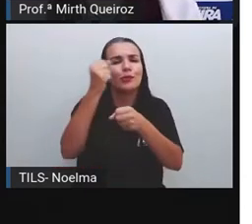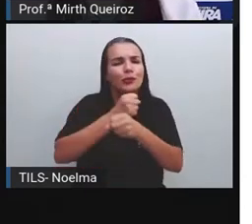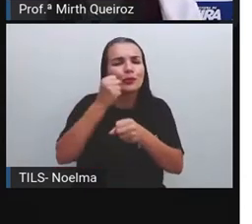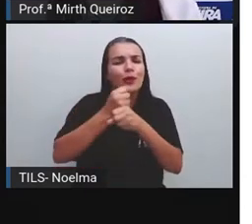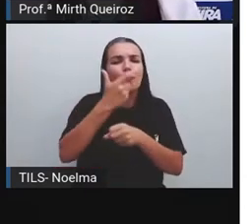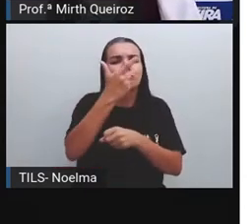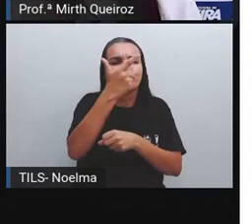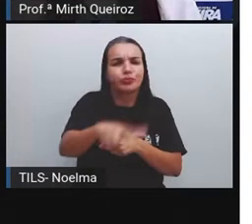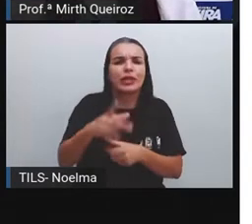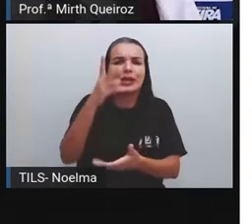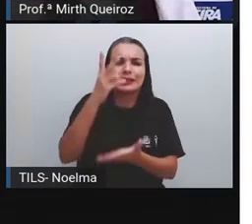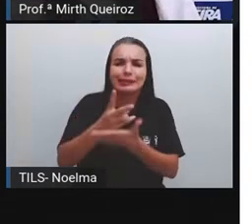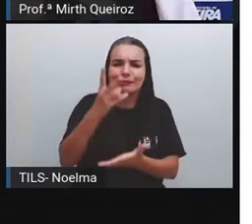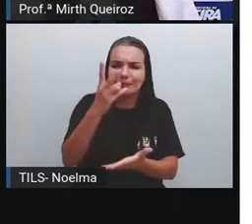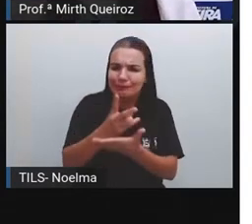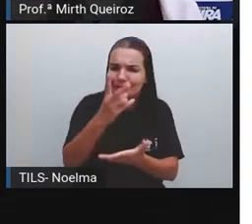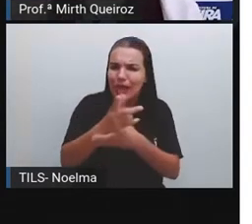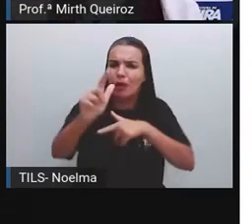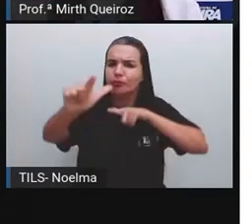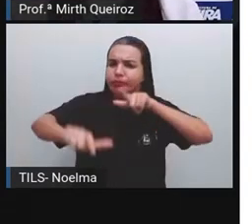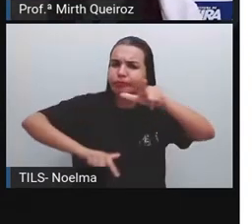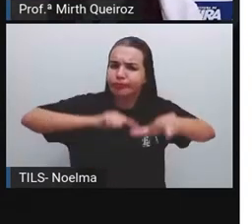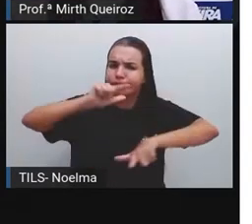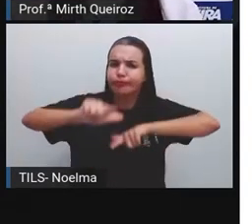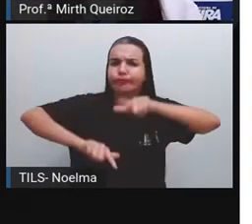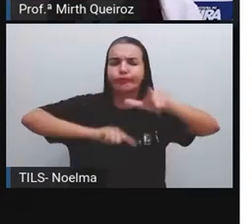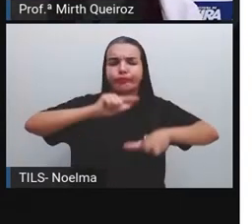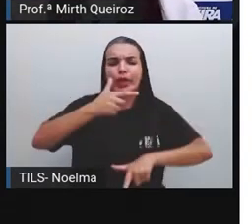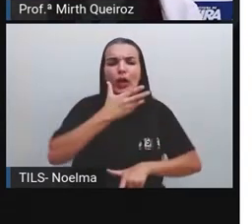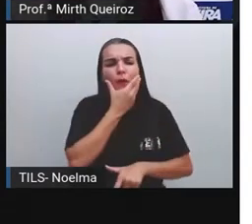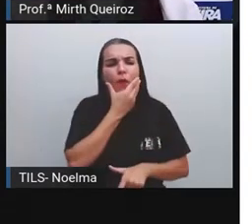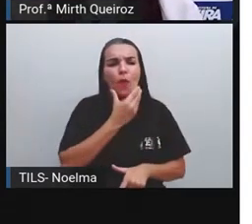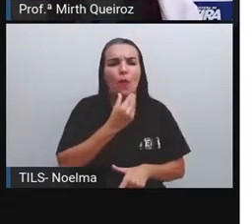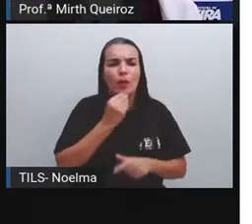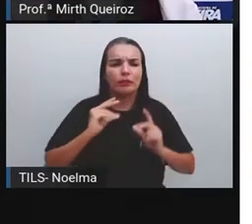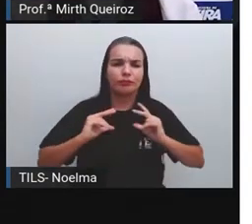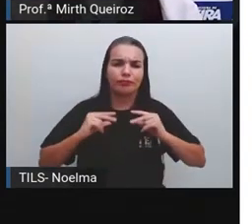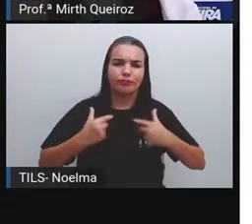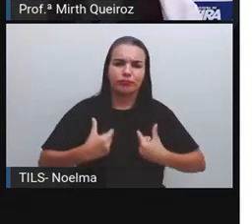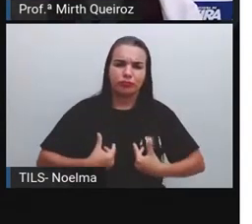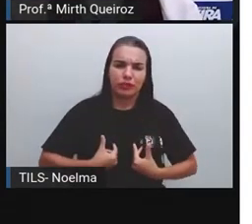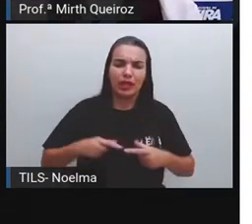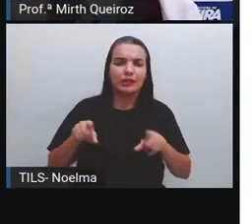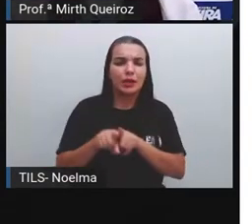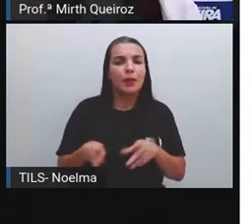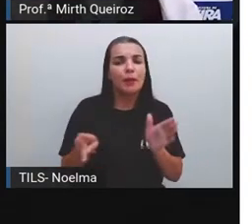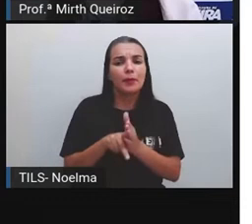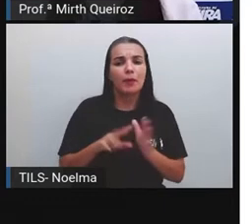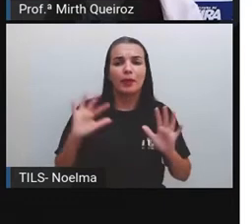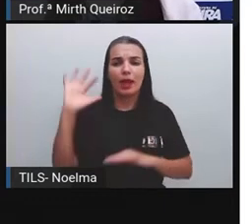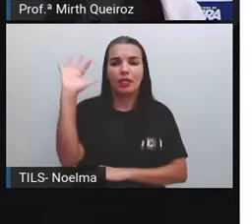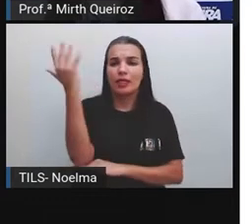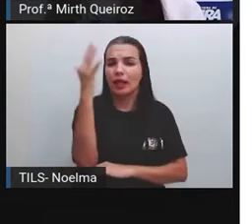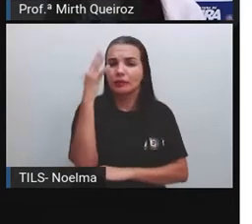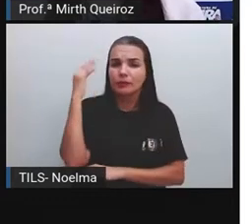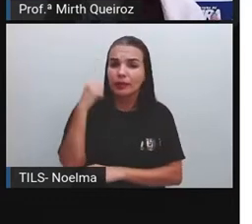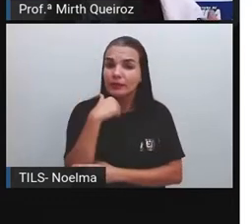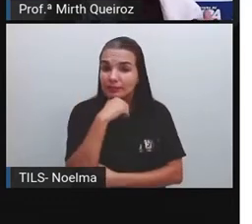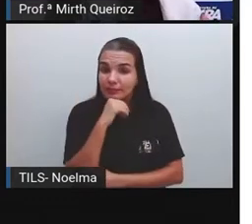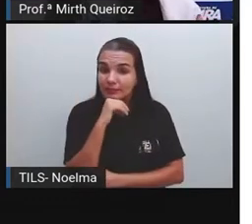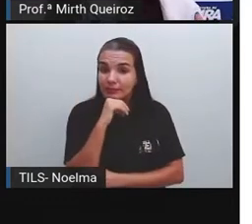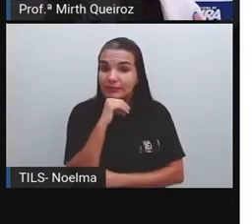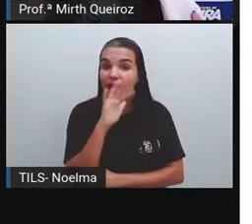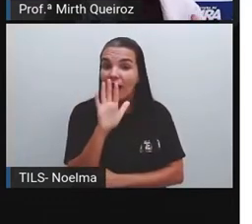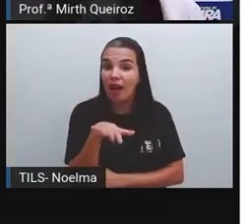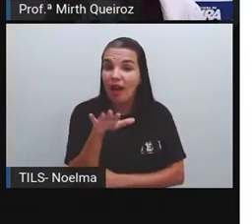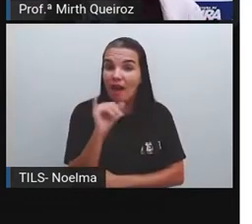permanentemente, né? Pelo trabalho humano e pela própria natureza. E é importante a gente